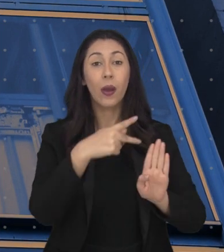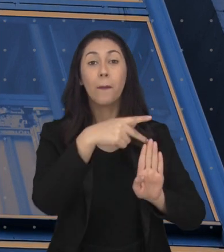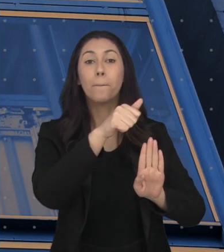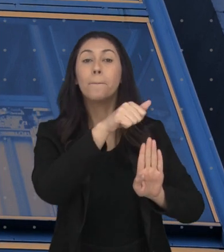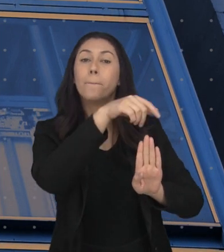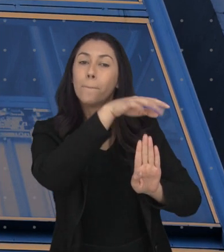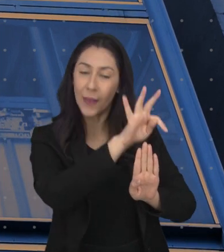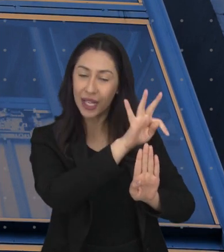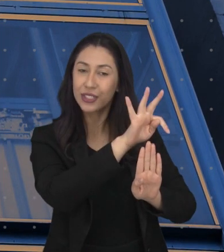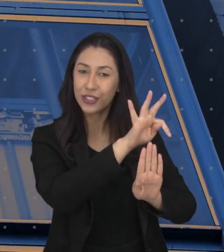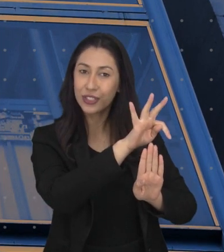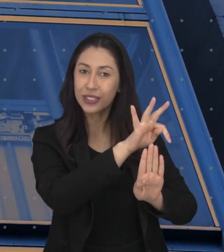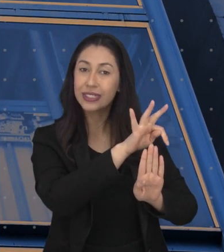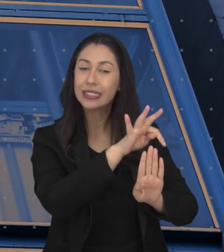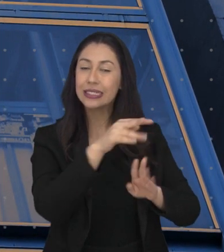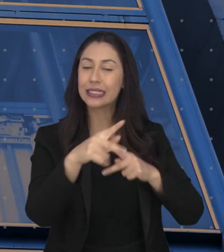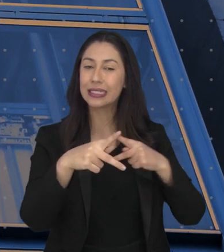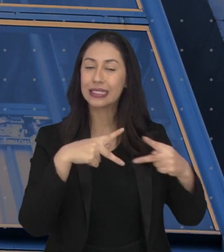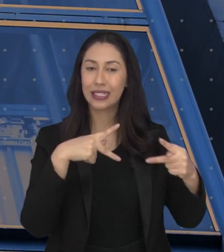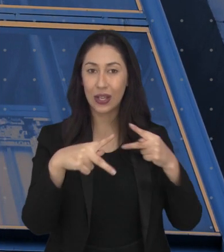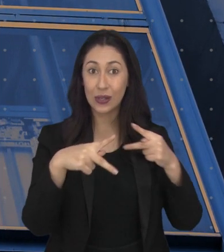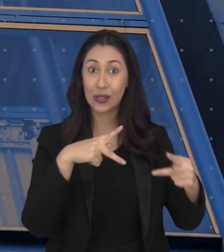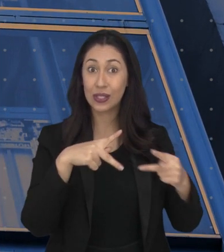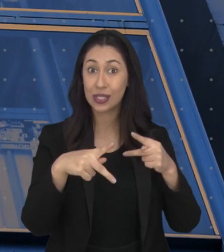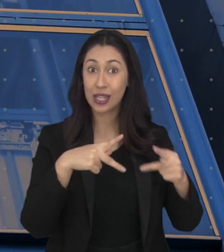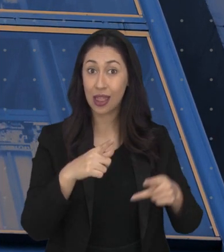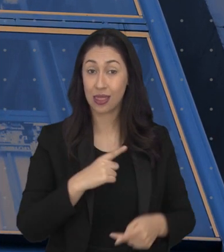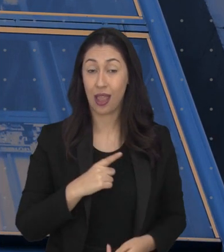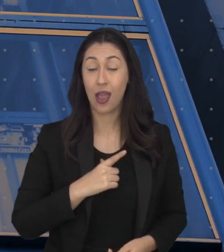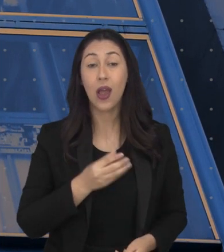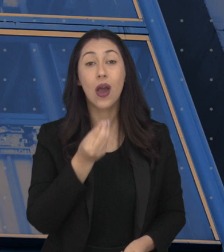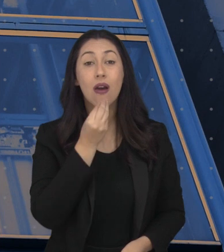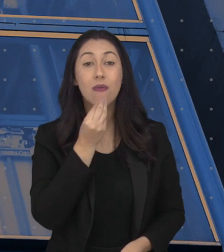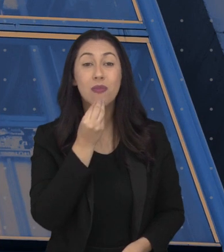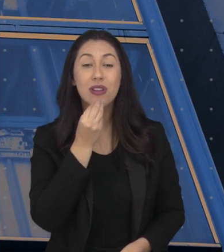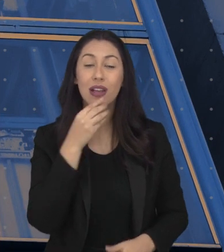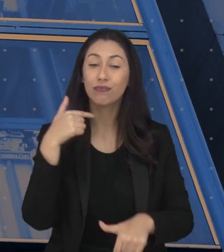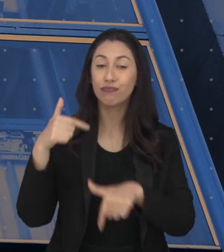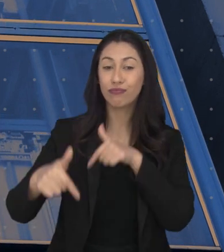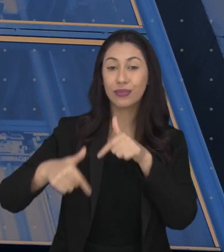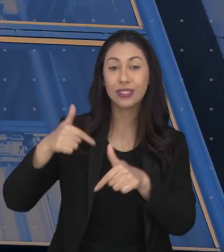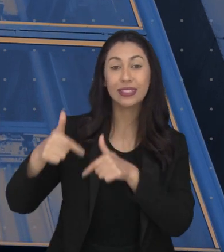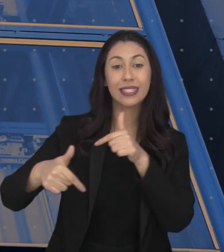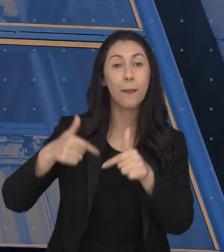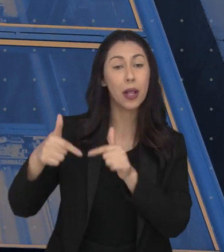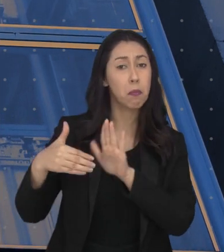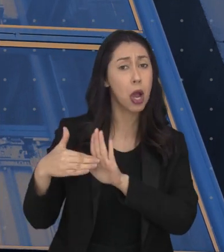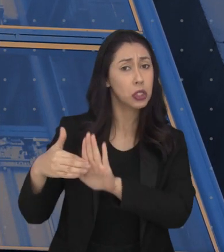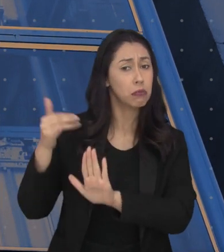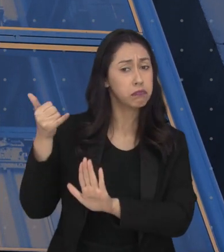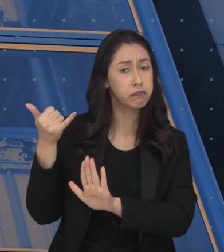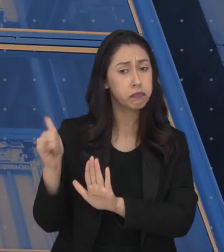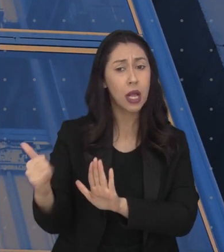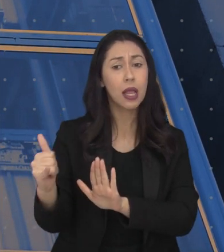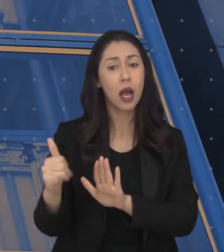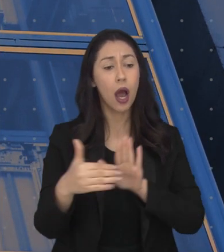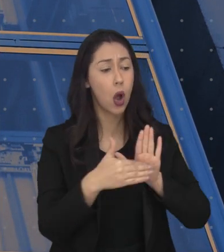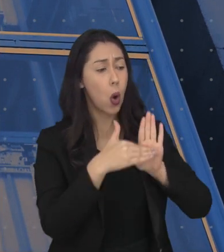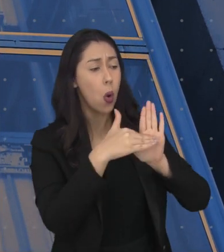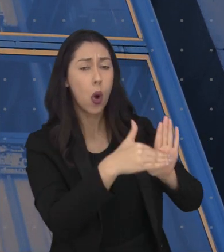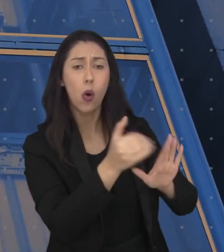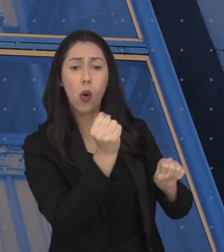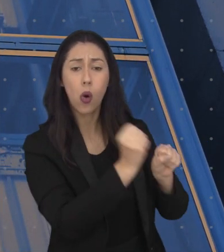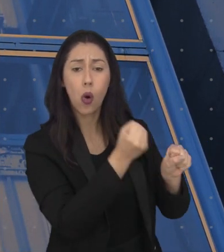O PAT, Posto de Atendimento ao Trabalhador de São José dos Campos, tem oportunidades de emprego para ajudante de